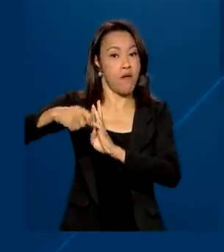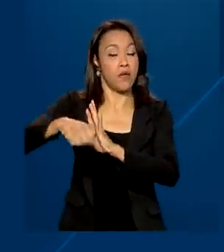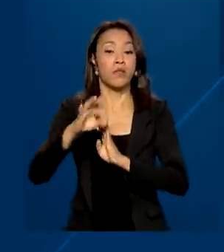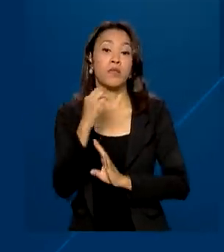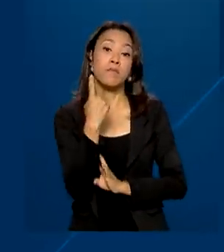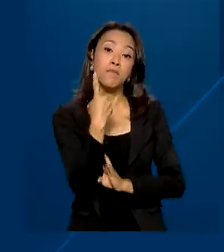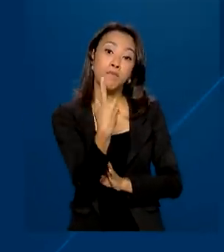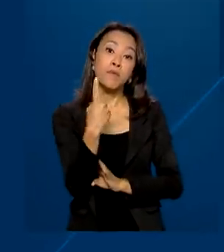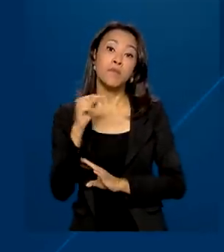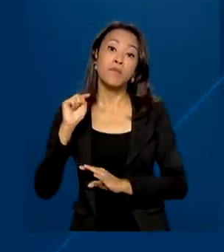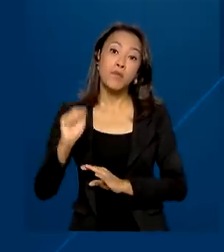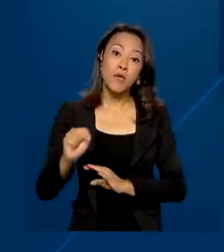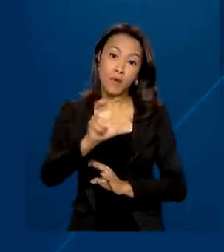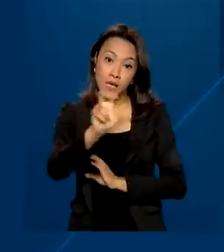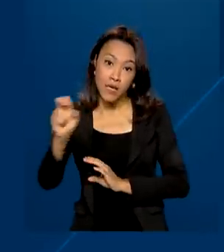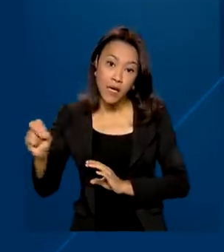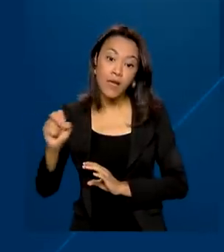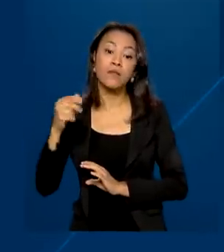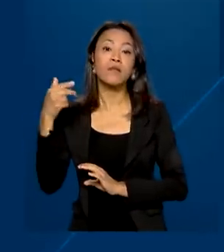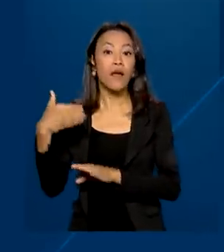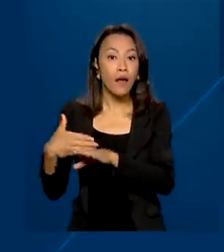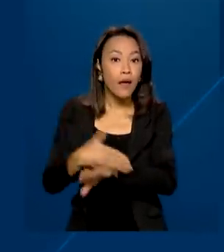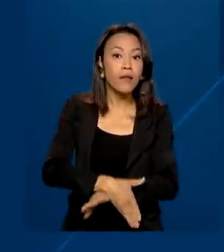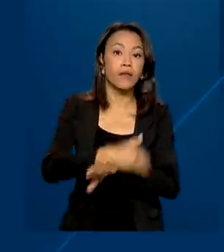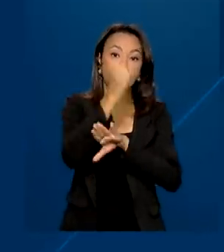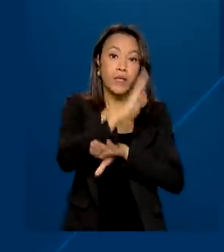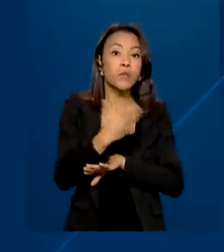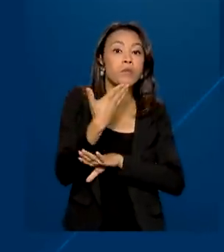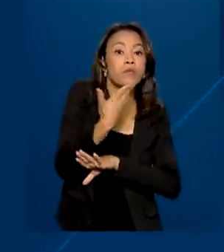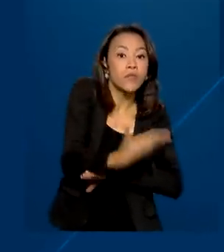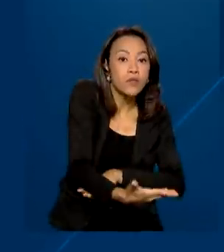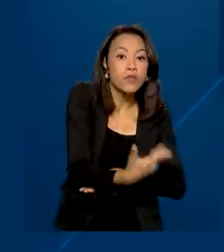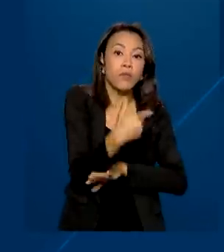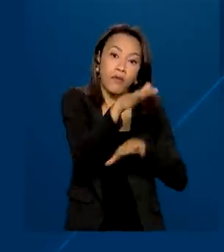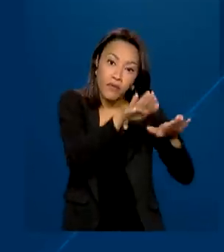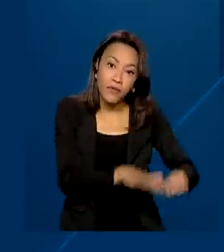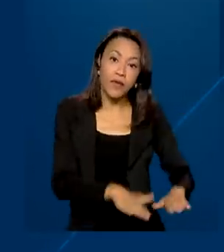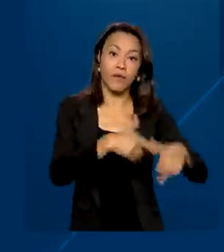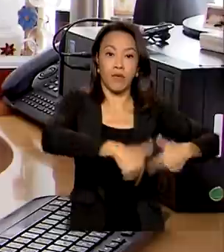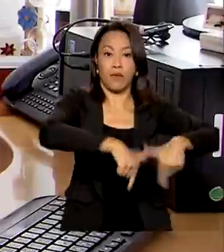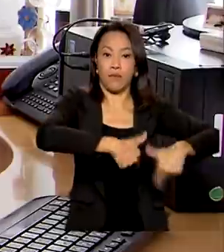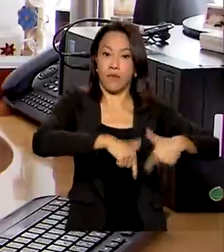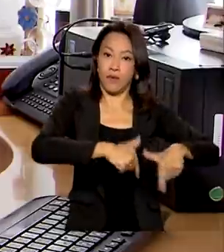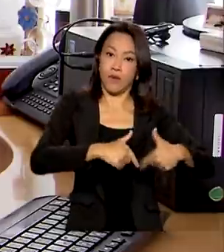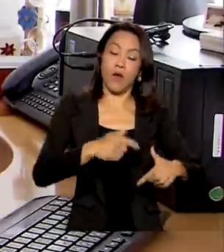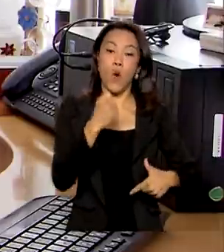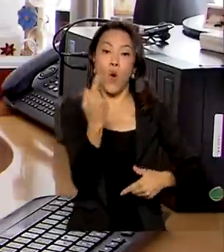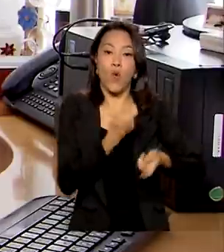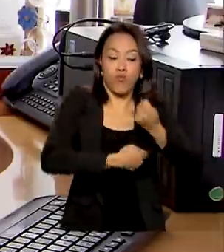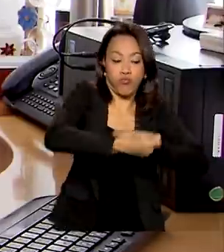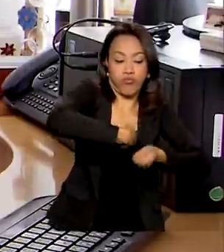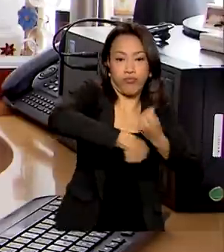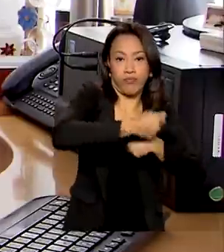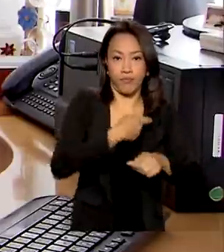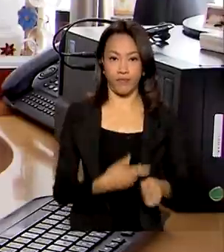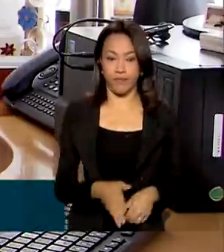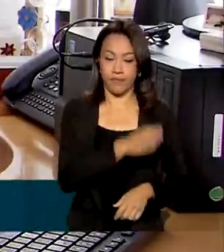.500 migrantes entram com o pedido de residência no Brasil para trabalhar ou investir. Em um momento como esse,